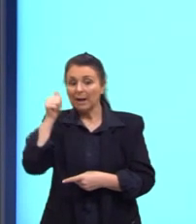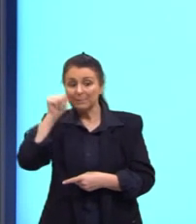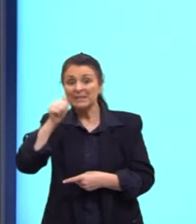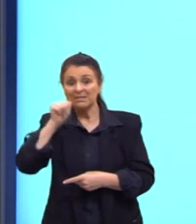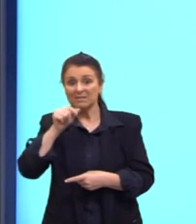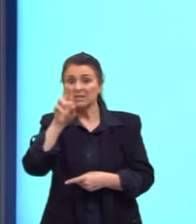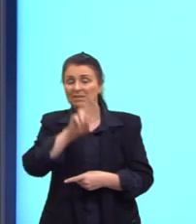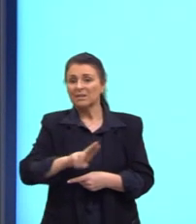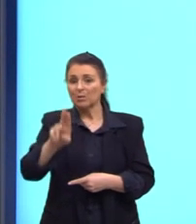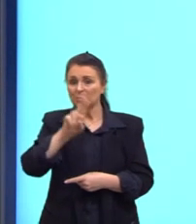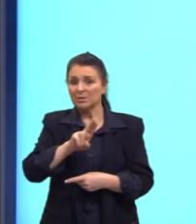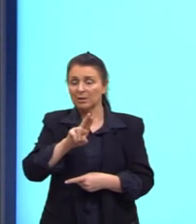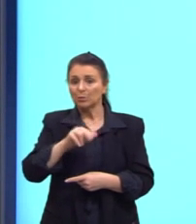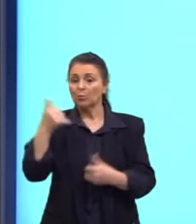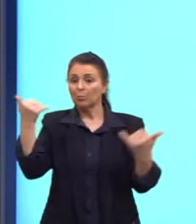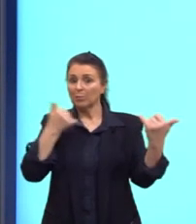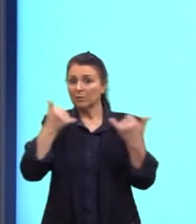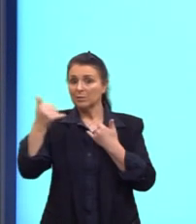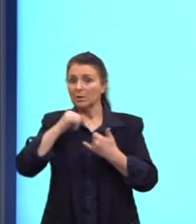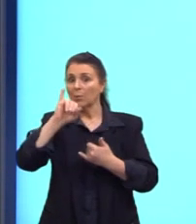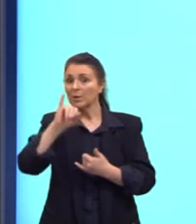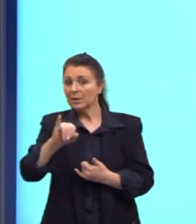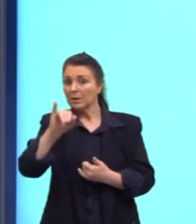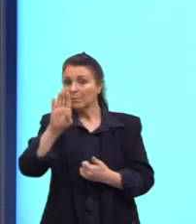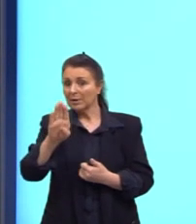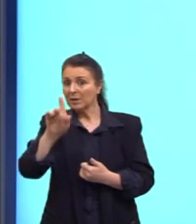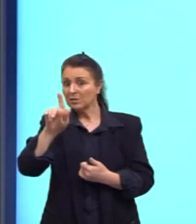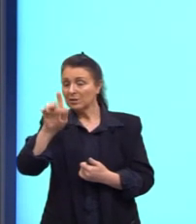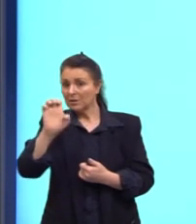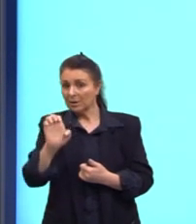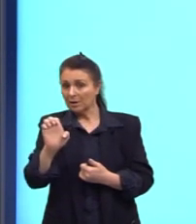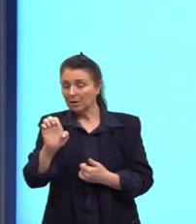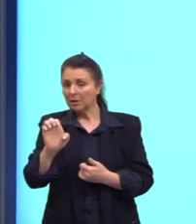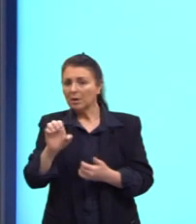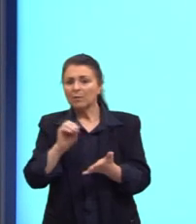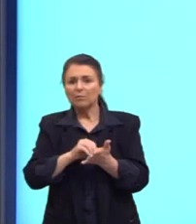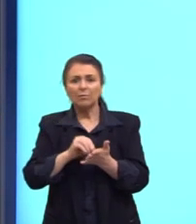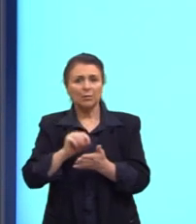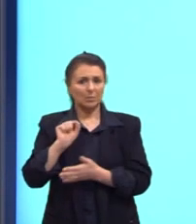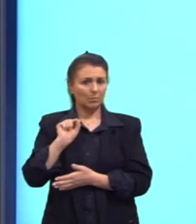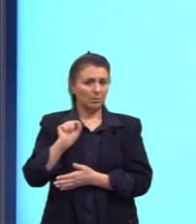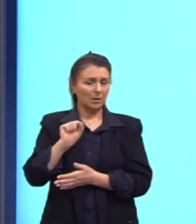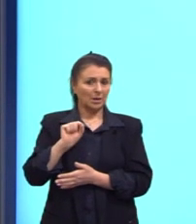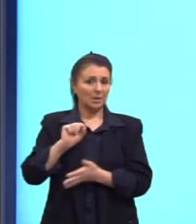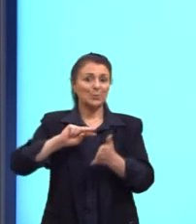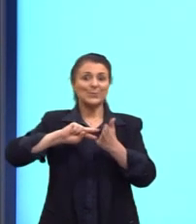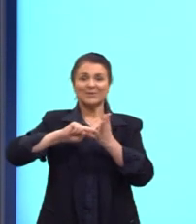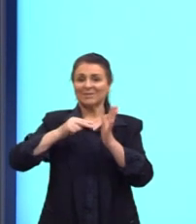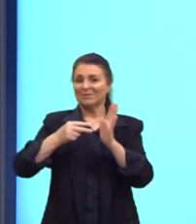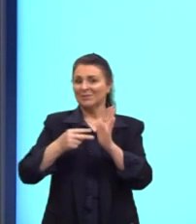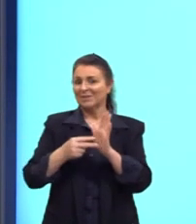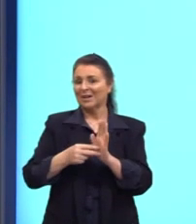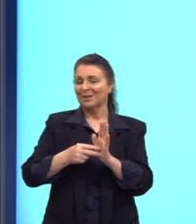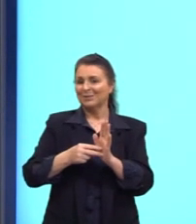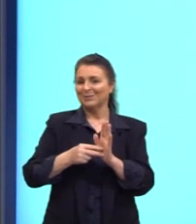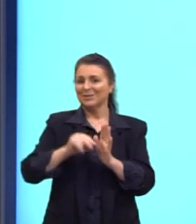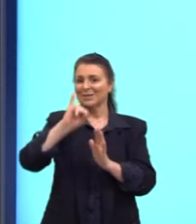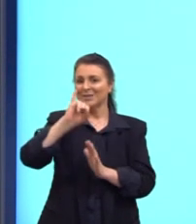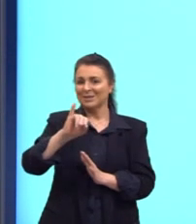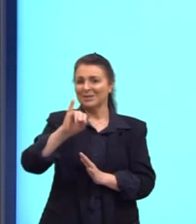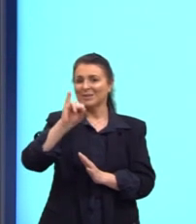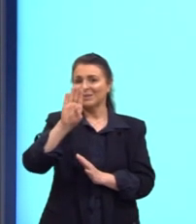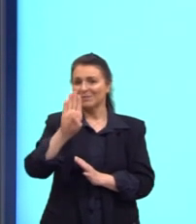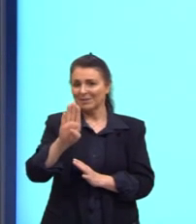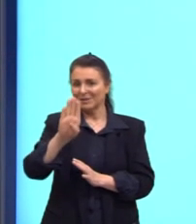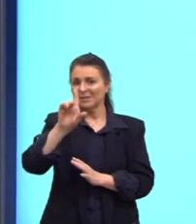Está citando o IBGE aqui. Está faltando uma coisinha. Está faltando falar o que significa a sigla IBGE. Mas ela está citando